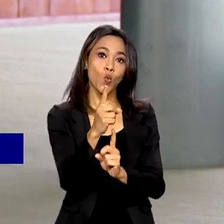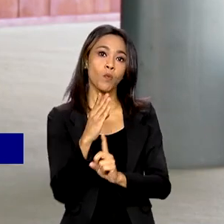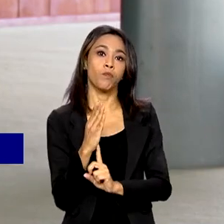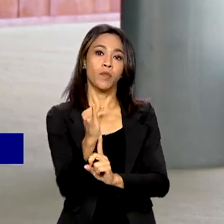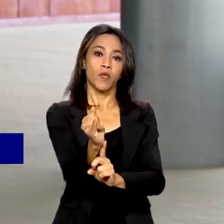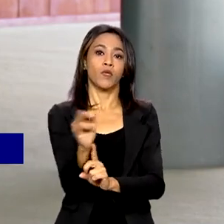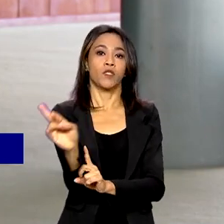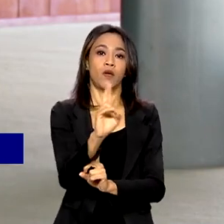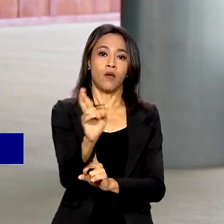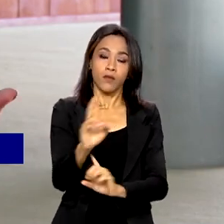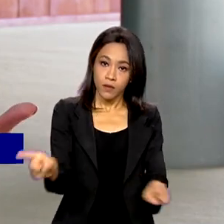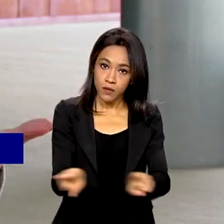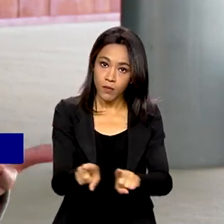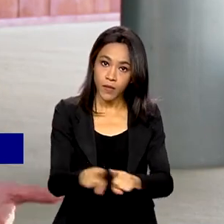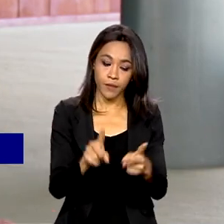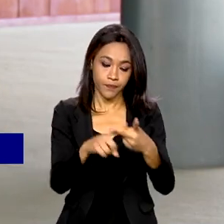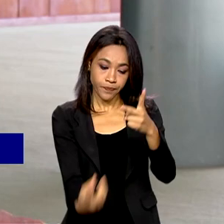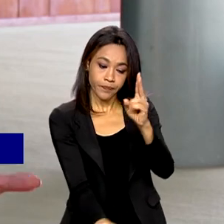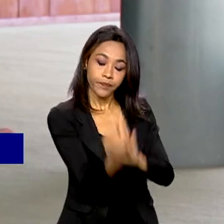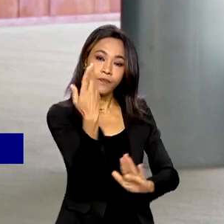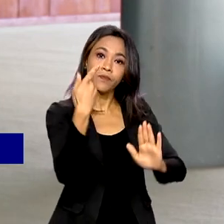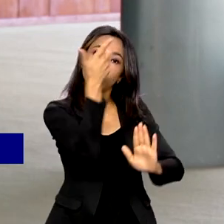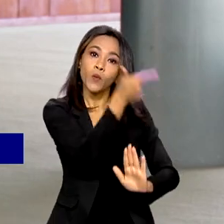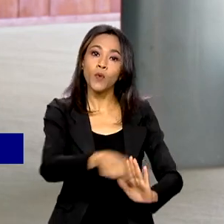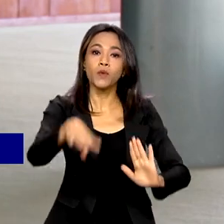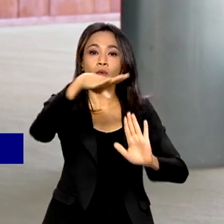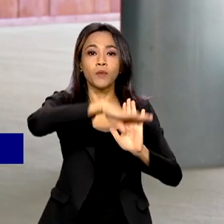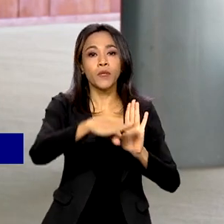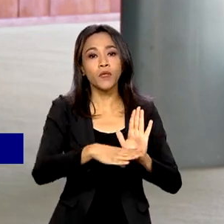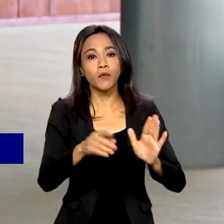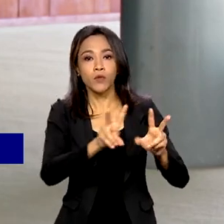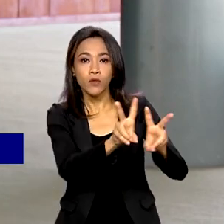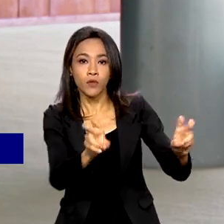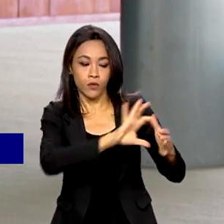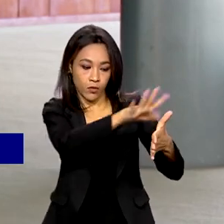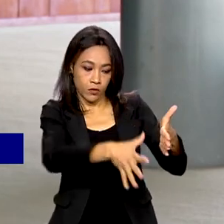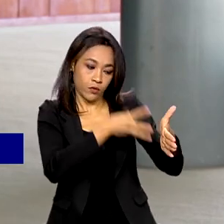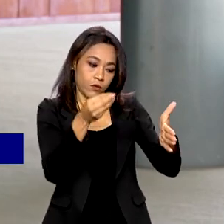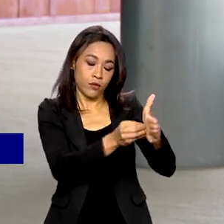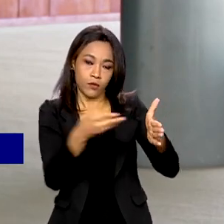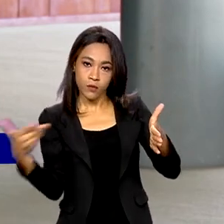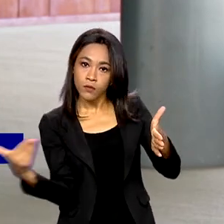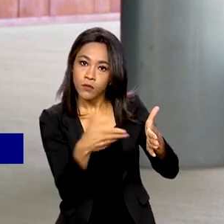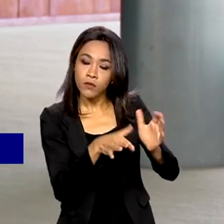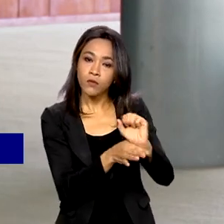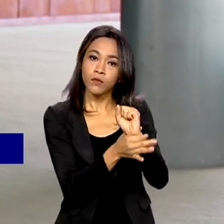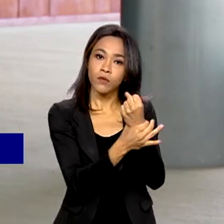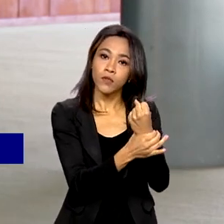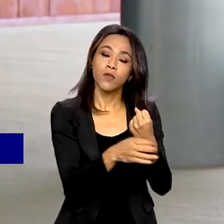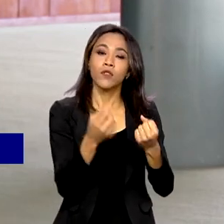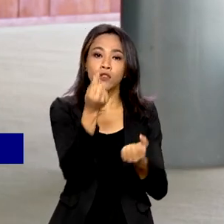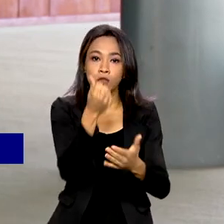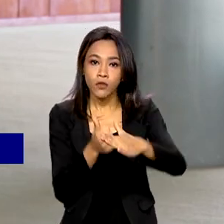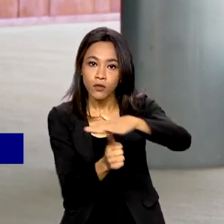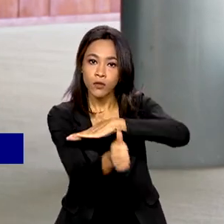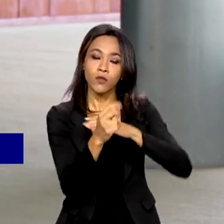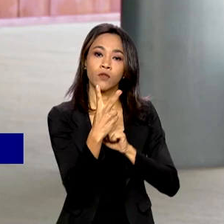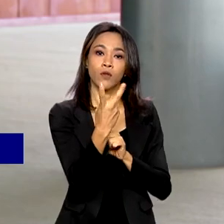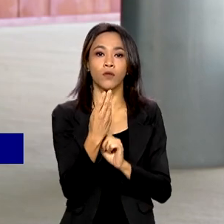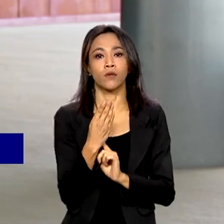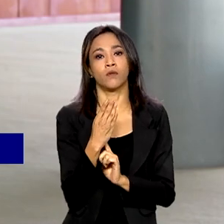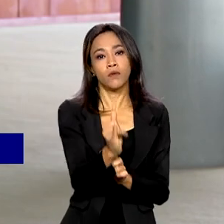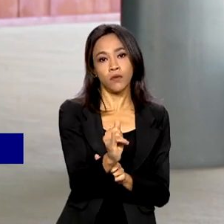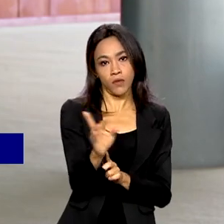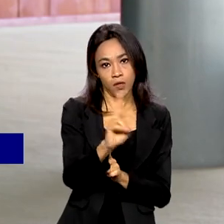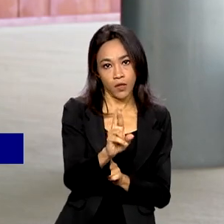reais. Também institui o Plano Amazônia Segurança e Soberania, que vai contar com um investimento de 2 bilhões de